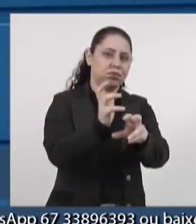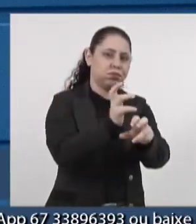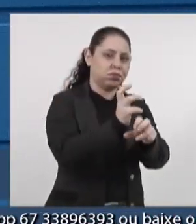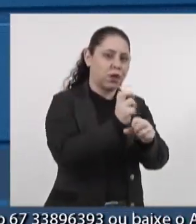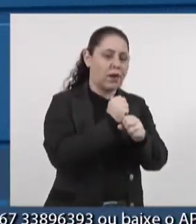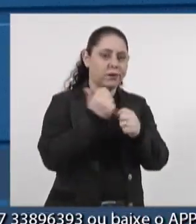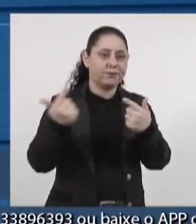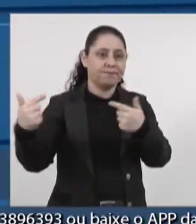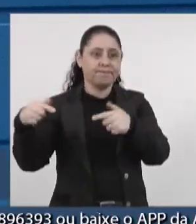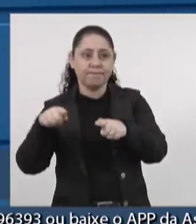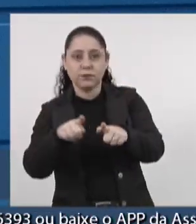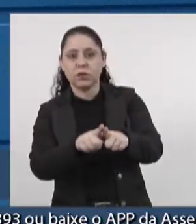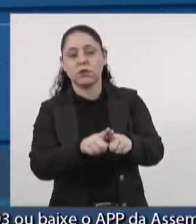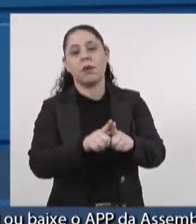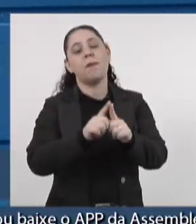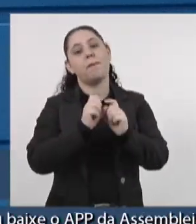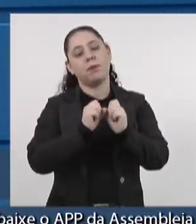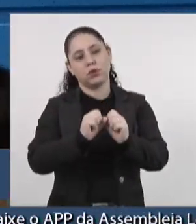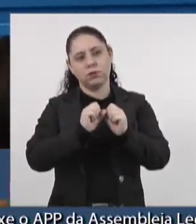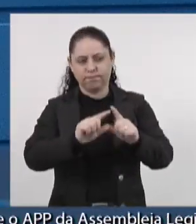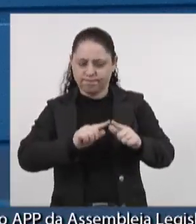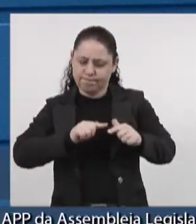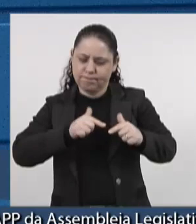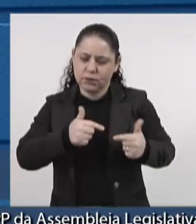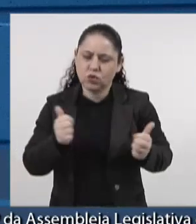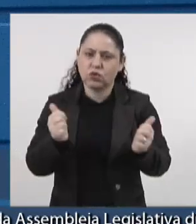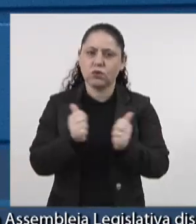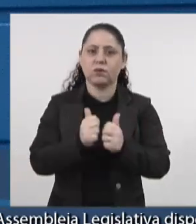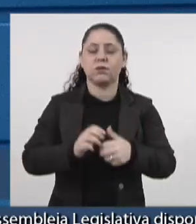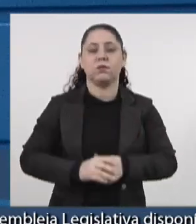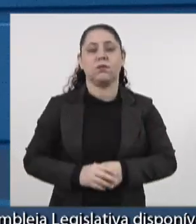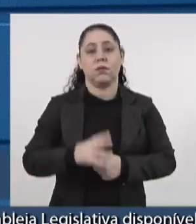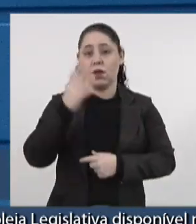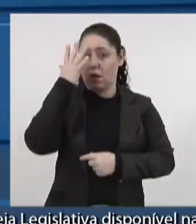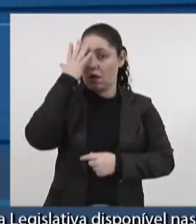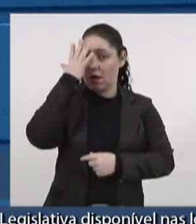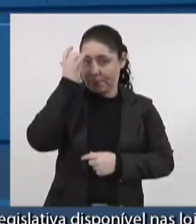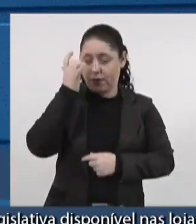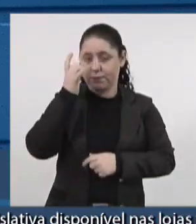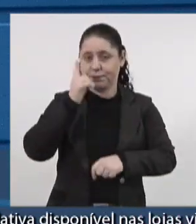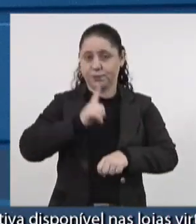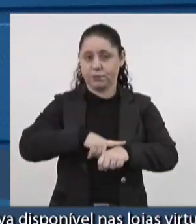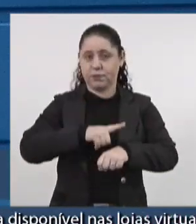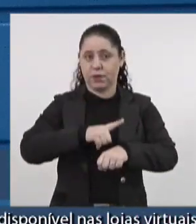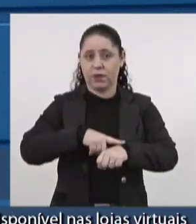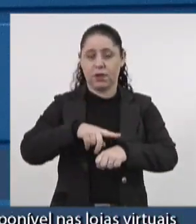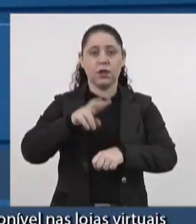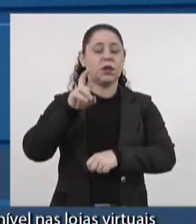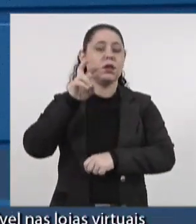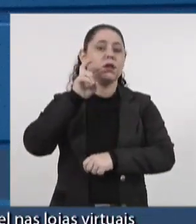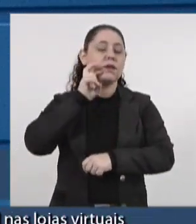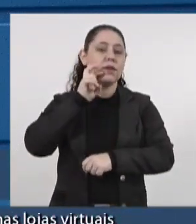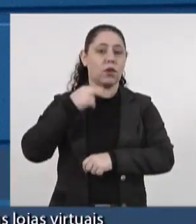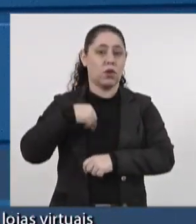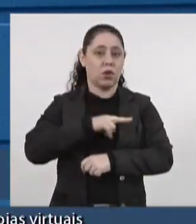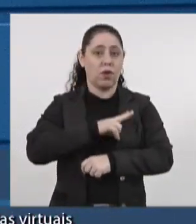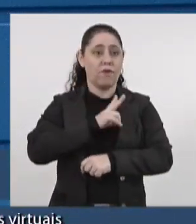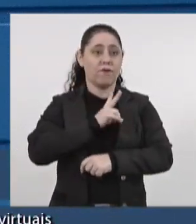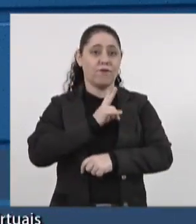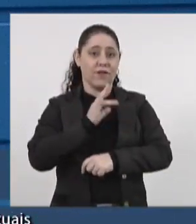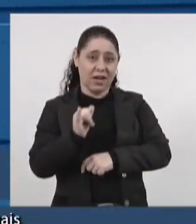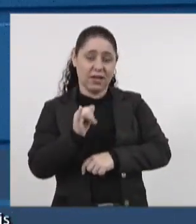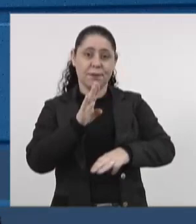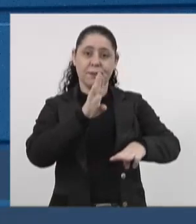que possa entrar nessa briga conosco. Amanhã, na quinta-feira, nós iremos para